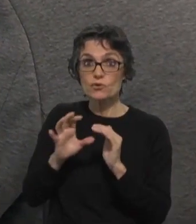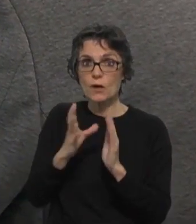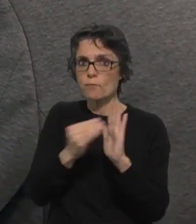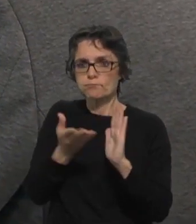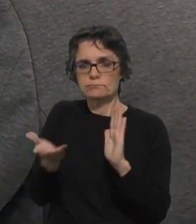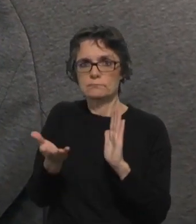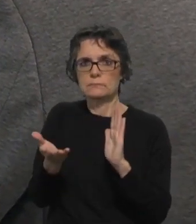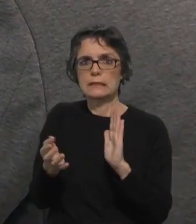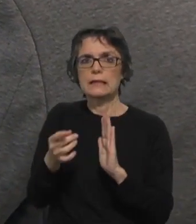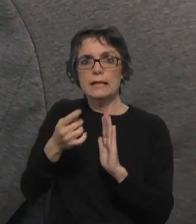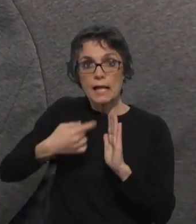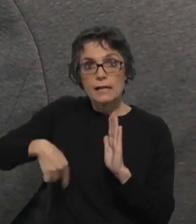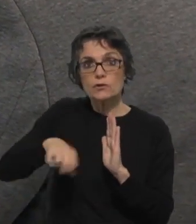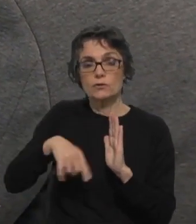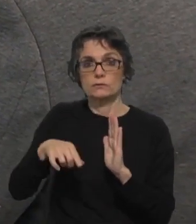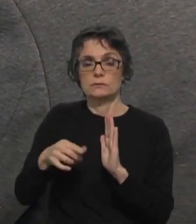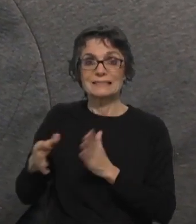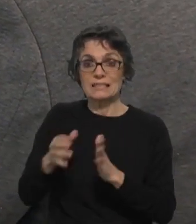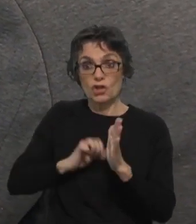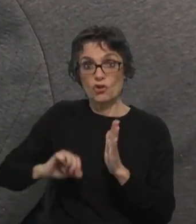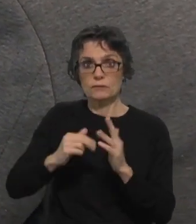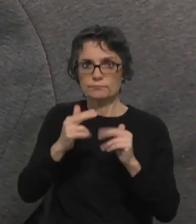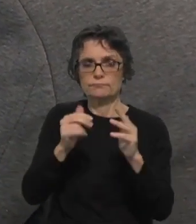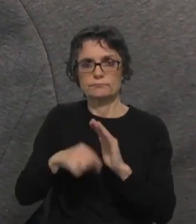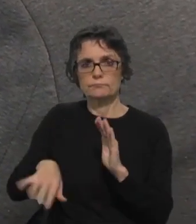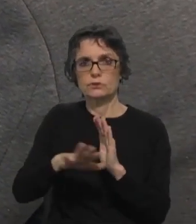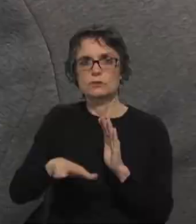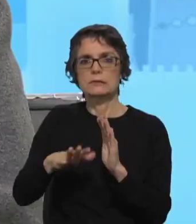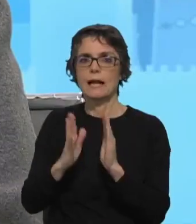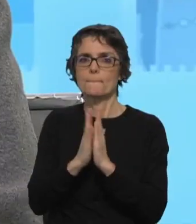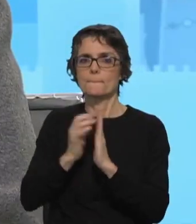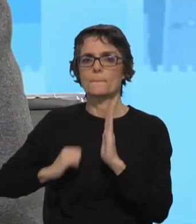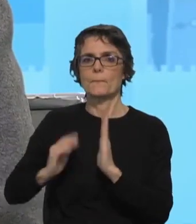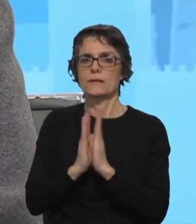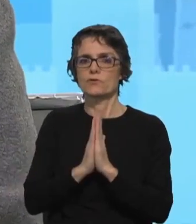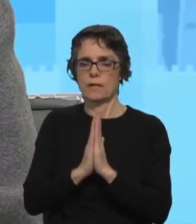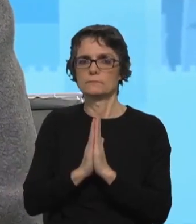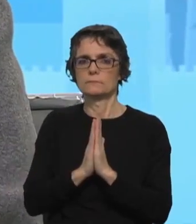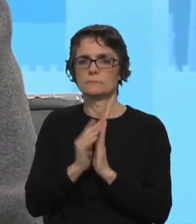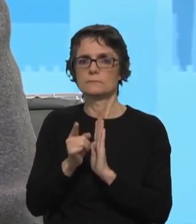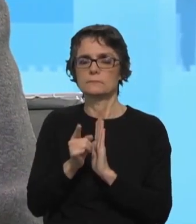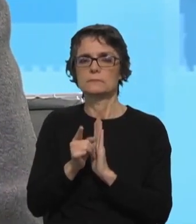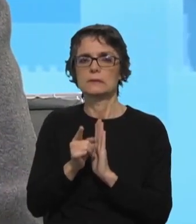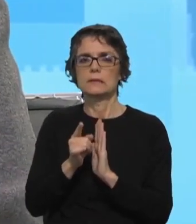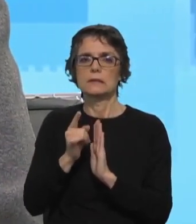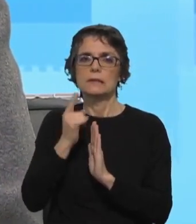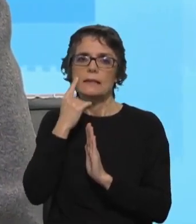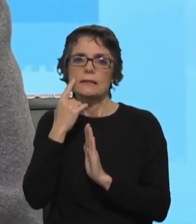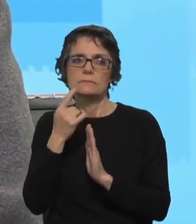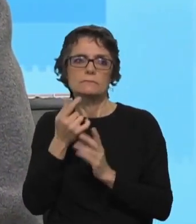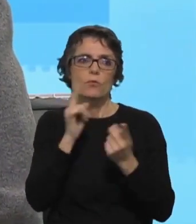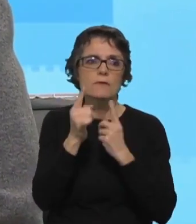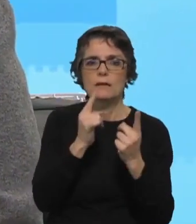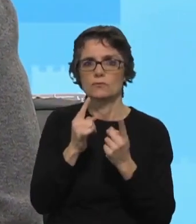falamos é na possibilidade desta Pastoral poder, junto das dioceses, também